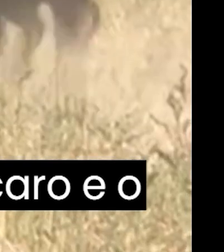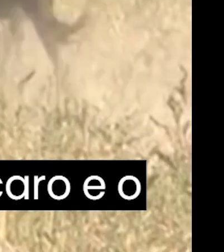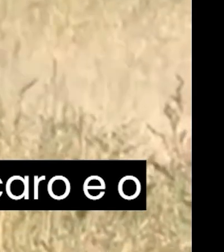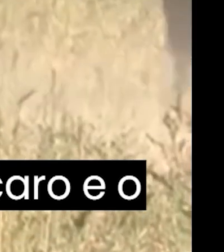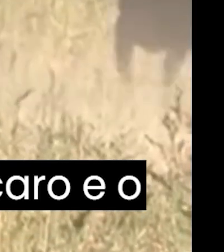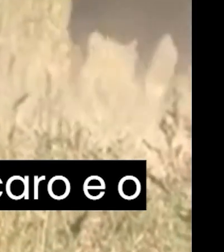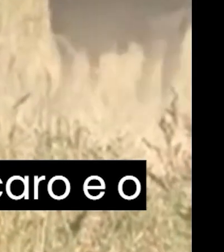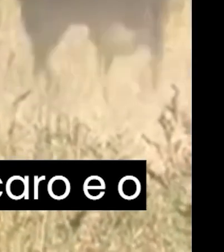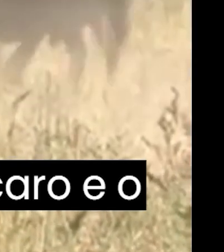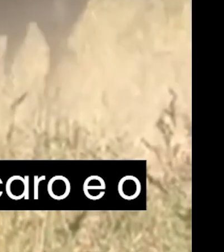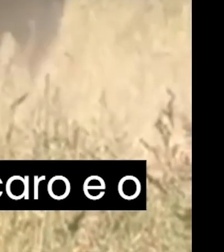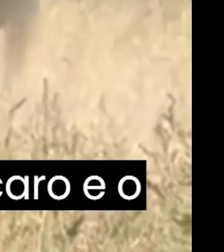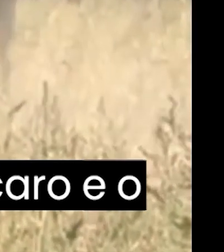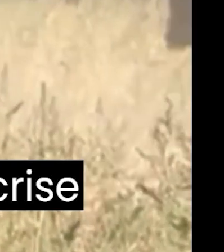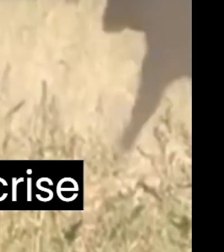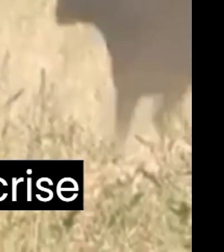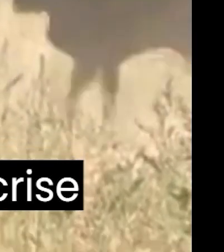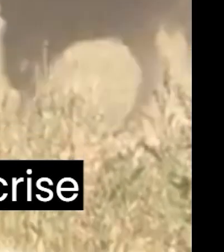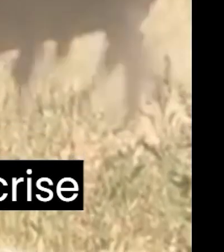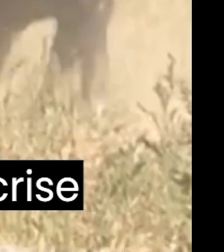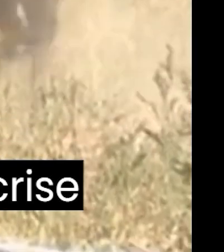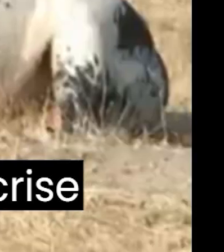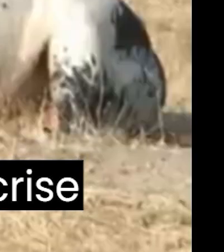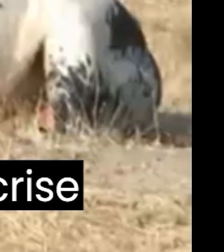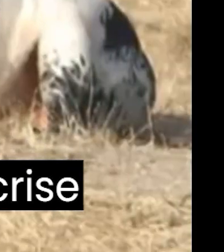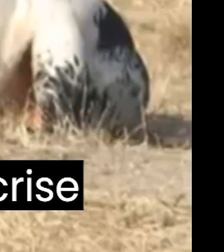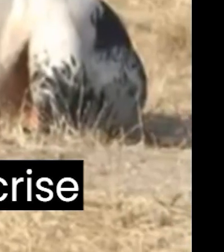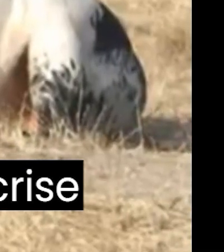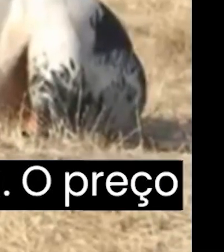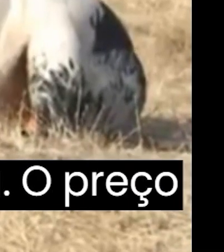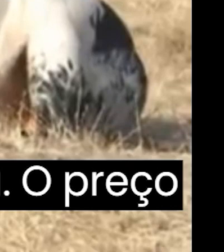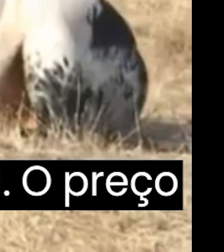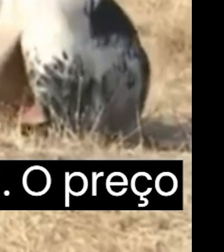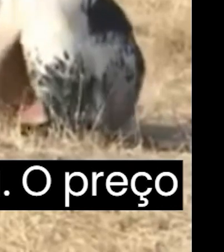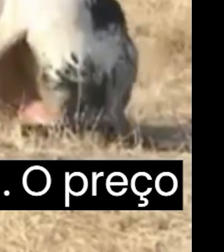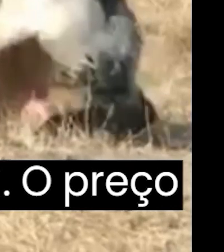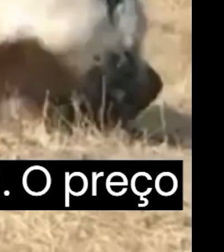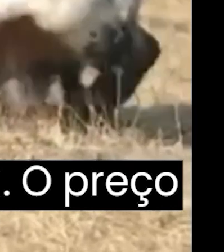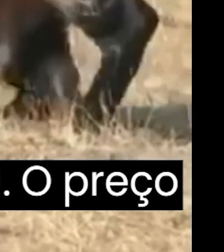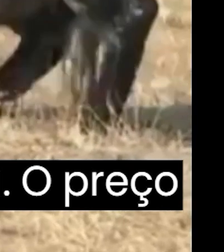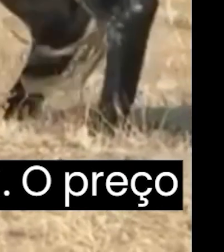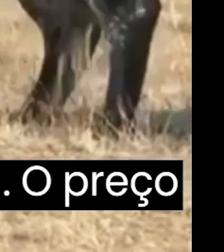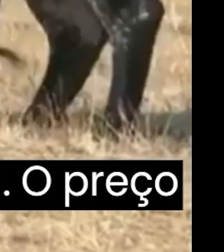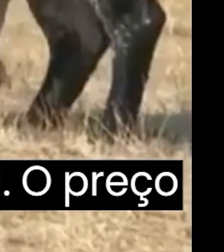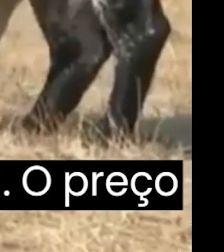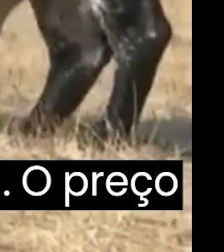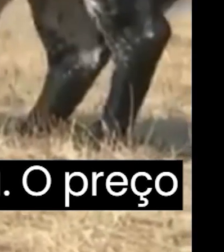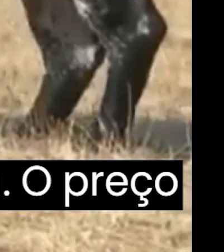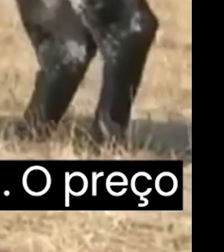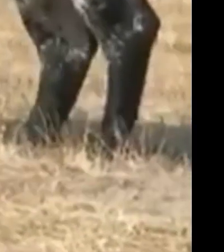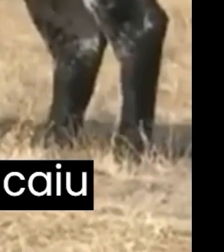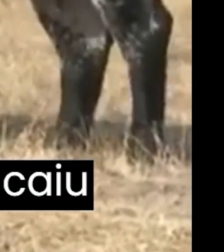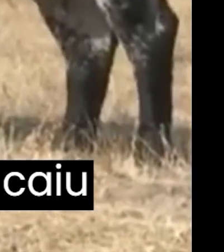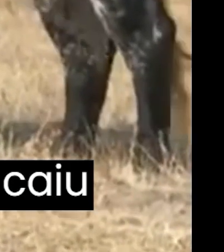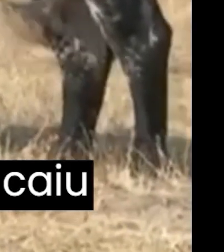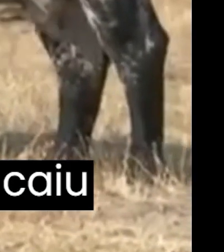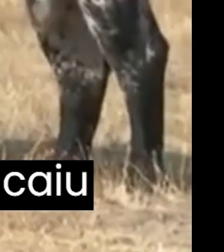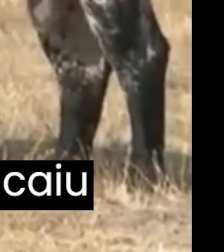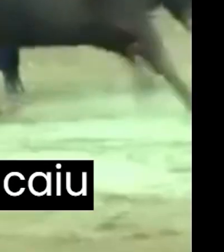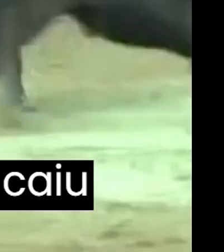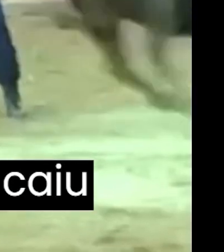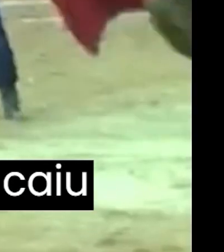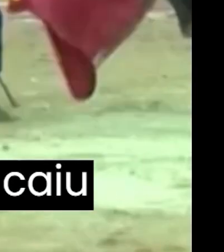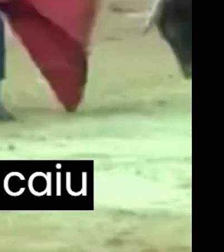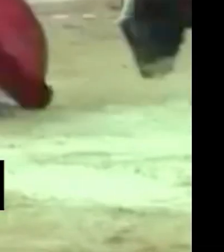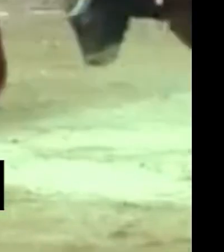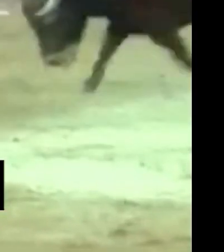este é um negócio caro e o setor vem sofrendo com a crise financeira que assola a espanha o preço dos ingressos das